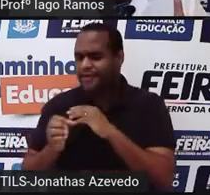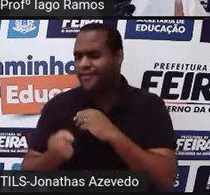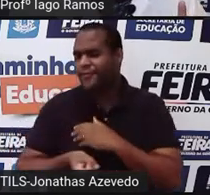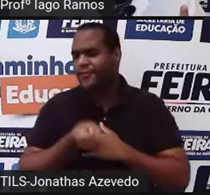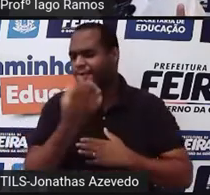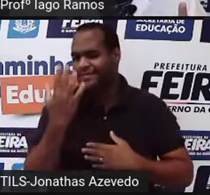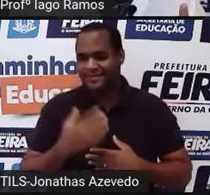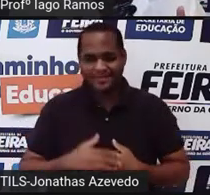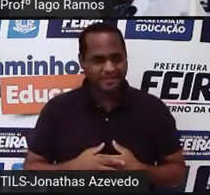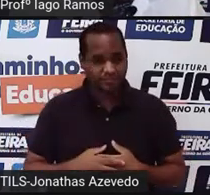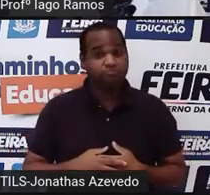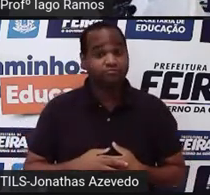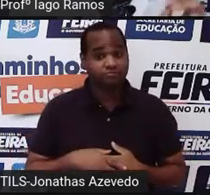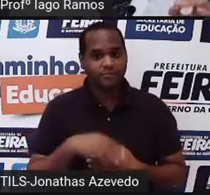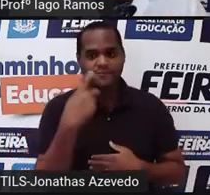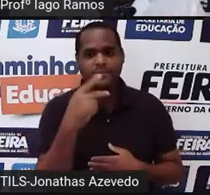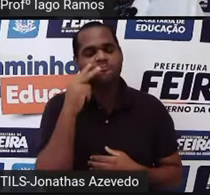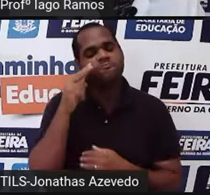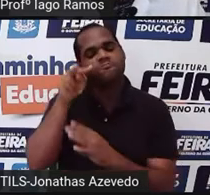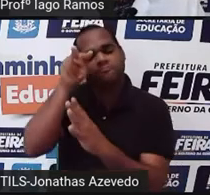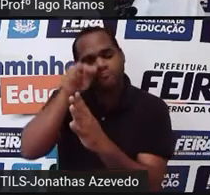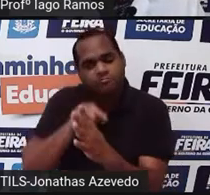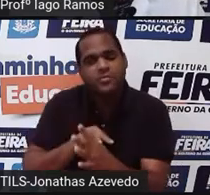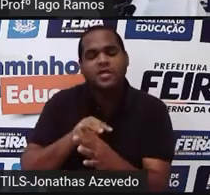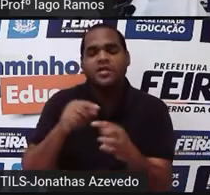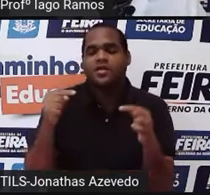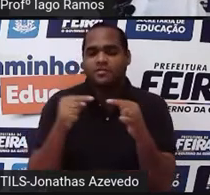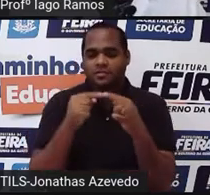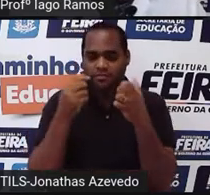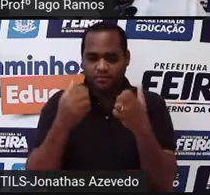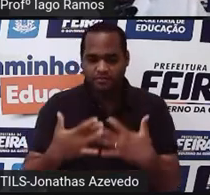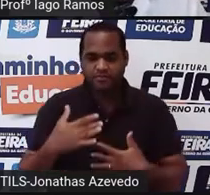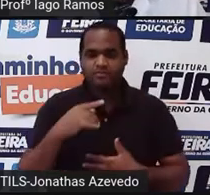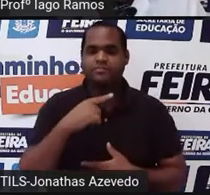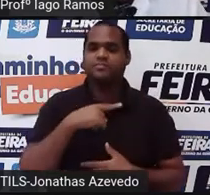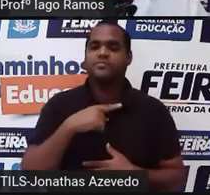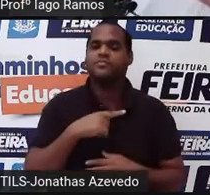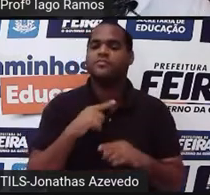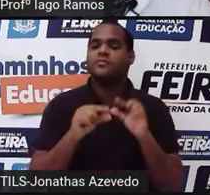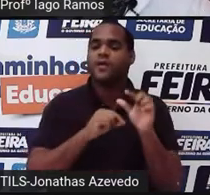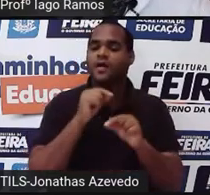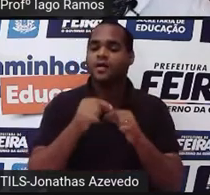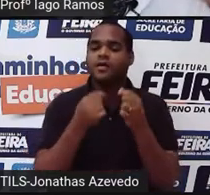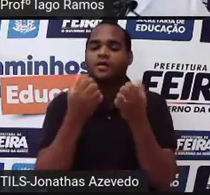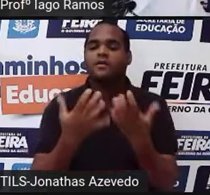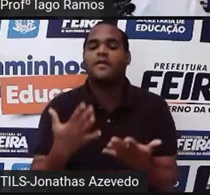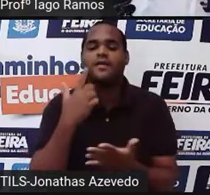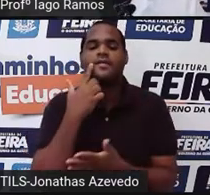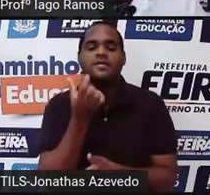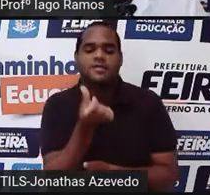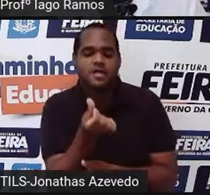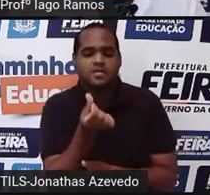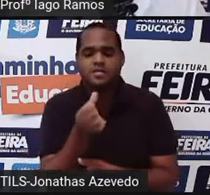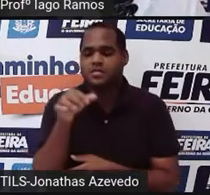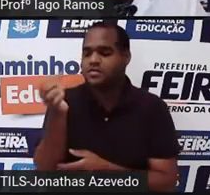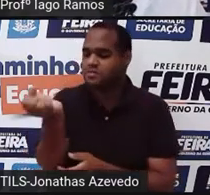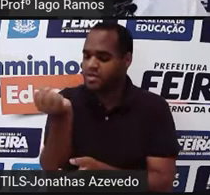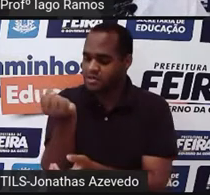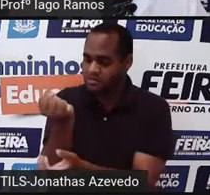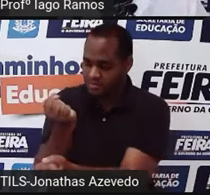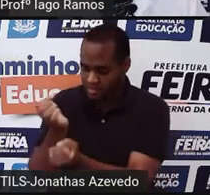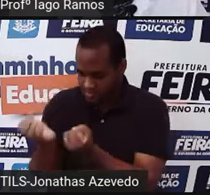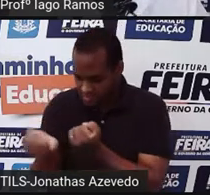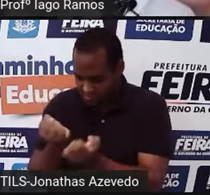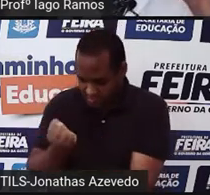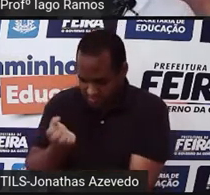mais uma vez a leitura, tá bom? Em um armário há seis gavetas, seis gavetas nesse armário, em cada